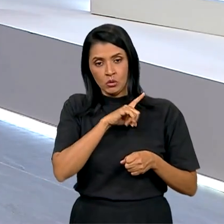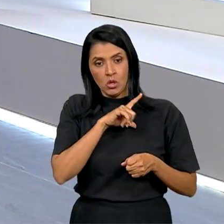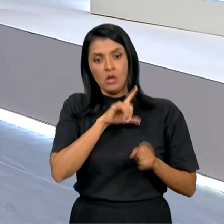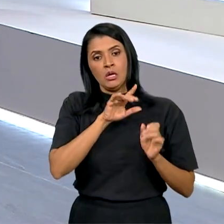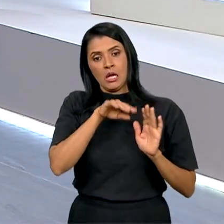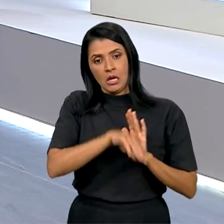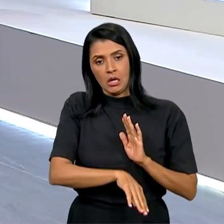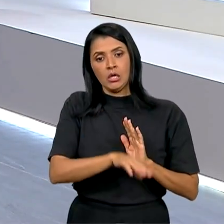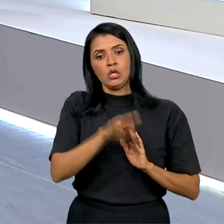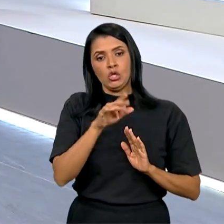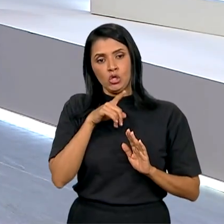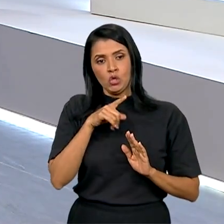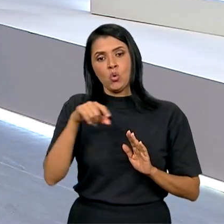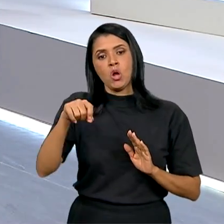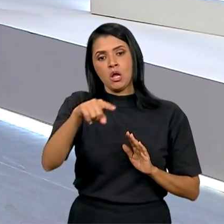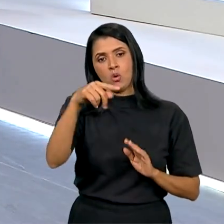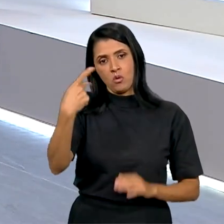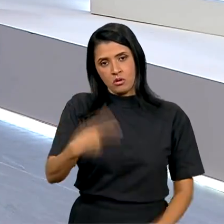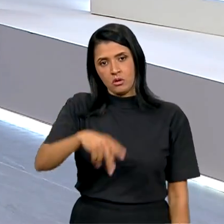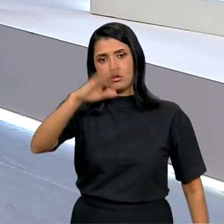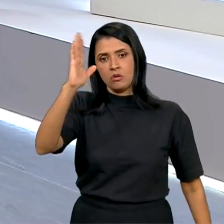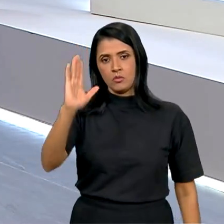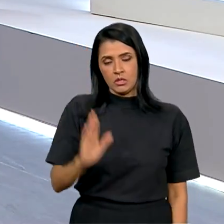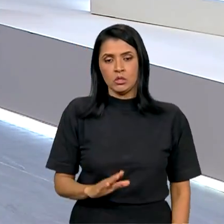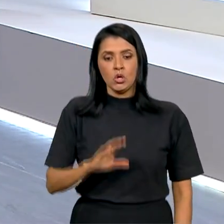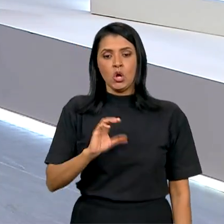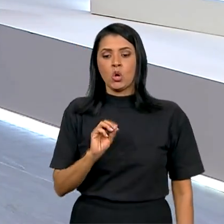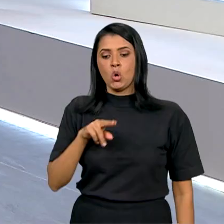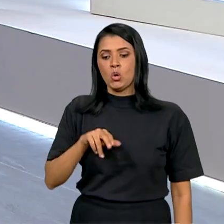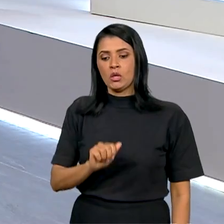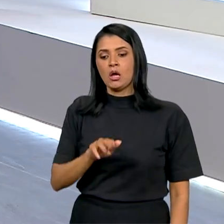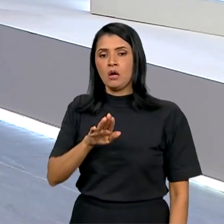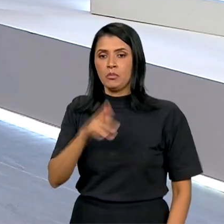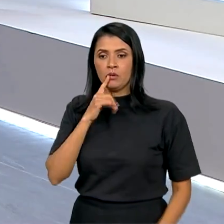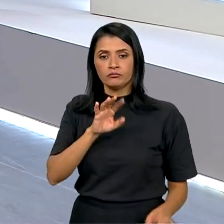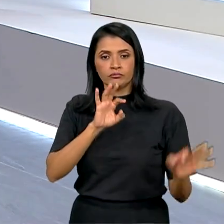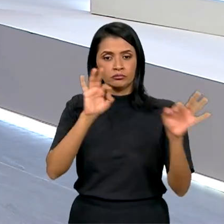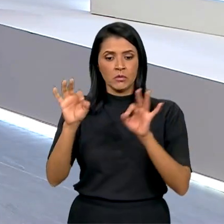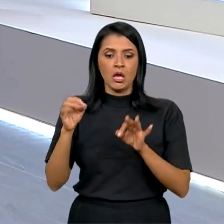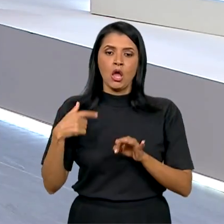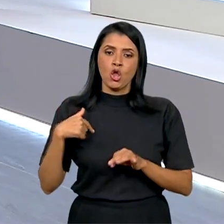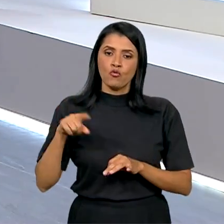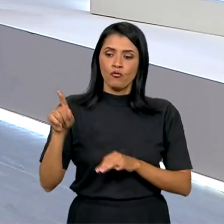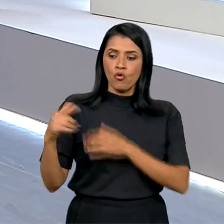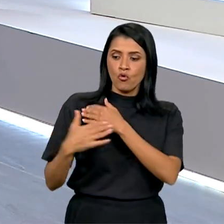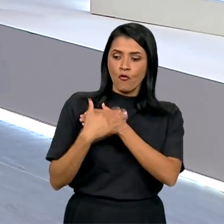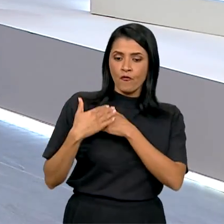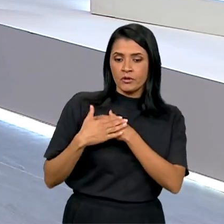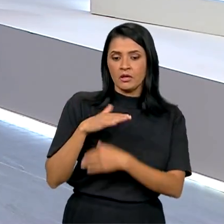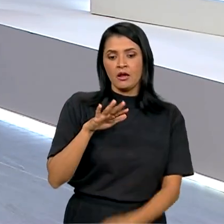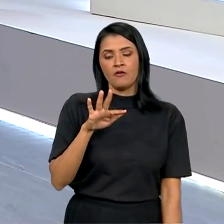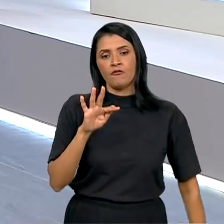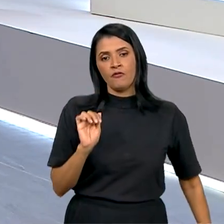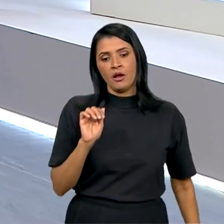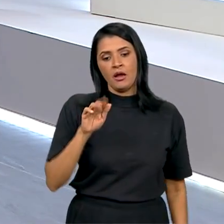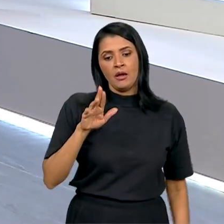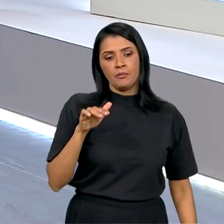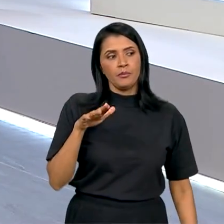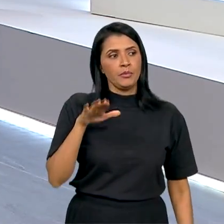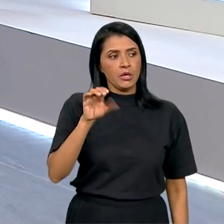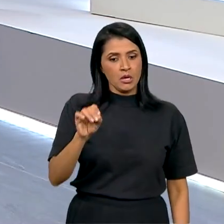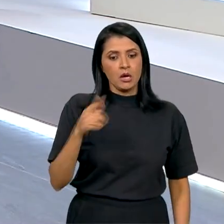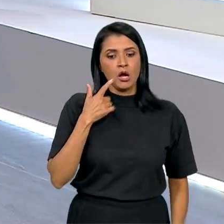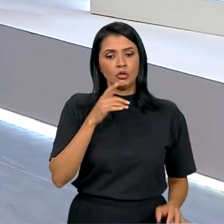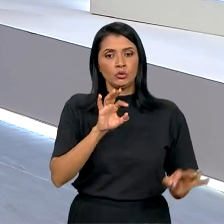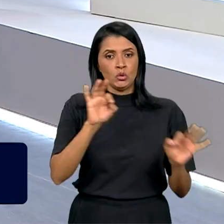queda no volume de grãos aqui no Brasil. A Conab vem acompanhando e eu vou conversar com o Fabiano Vasconcelos, gerente de acompanhamento